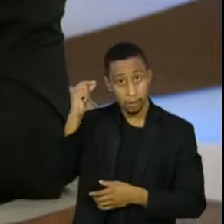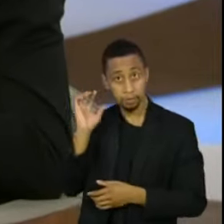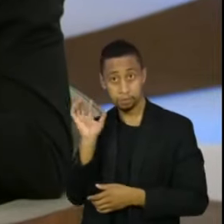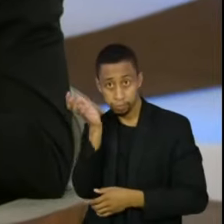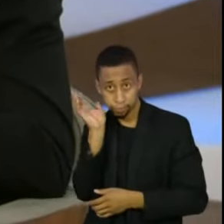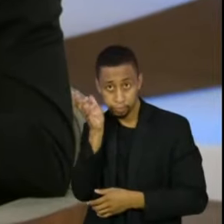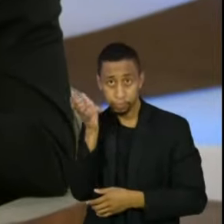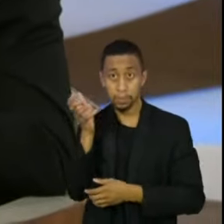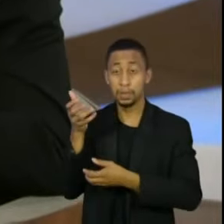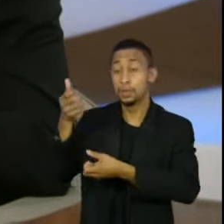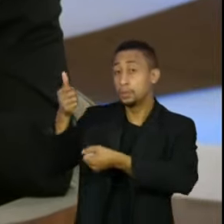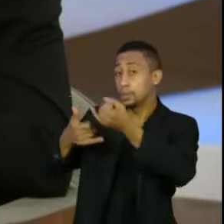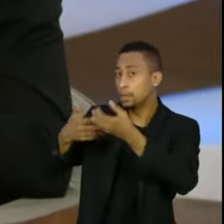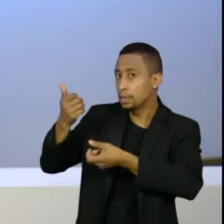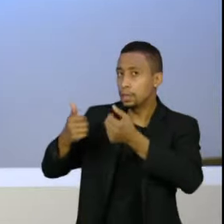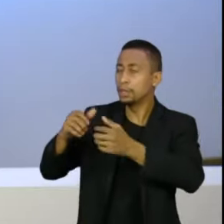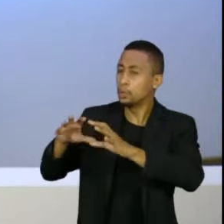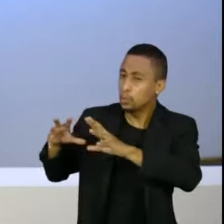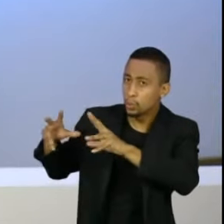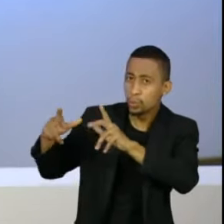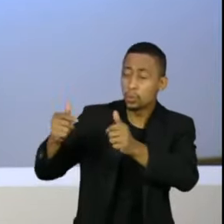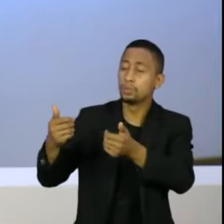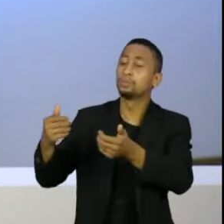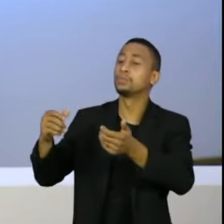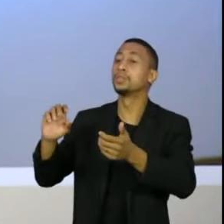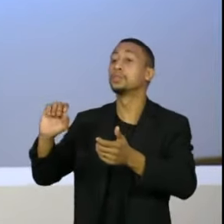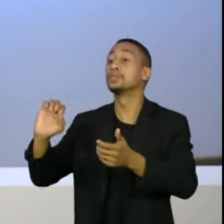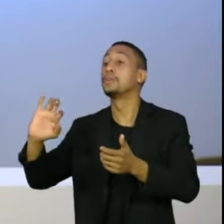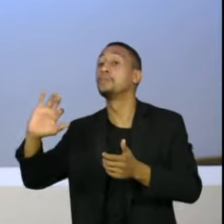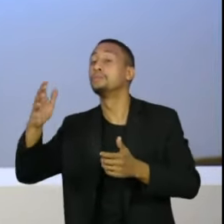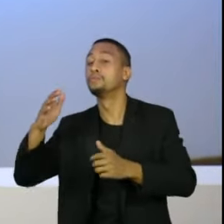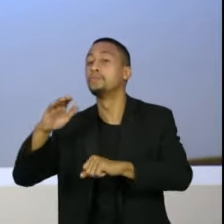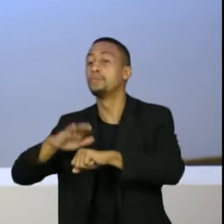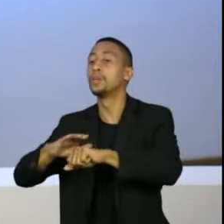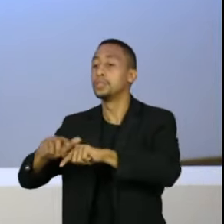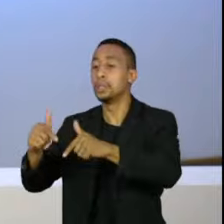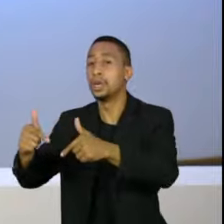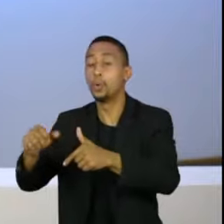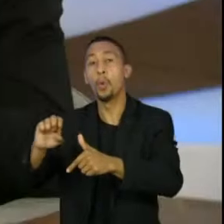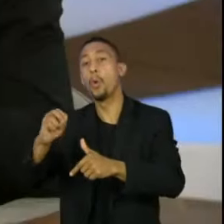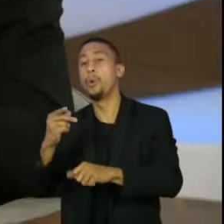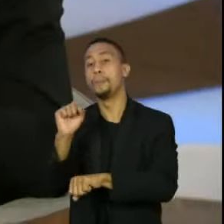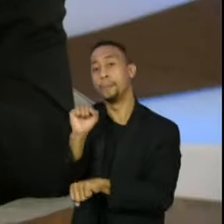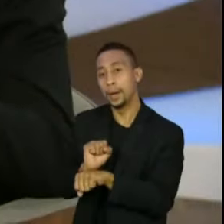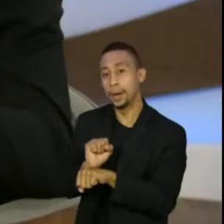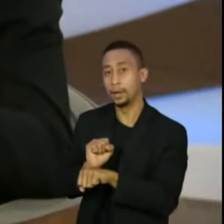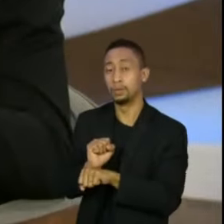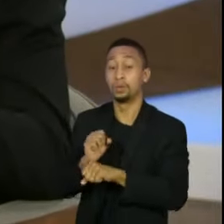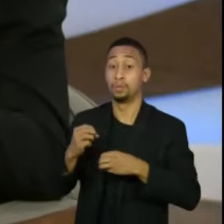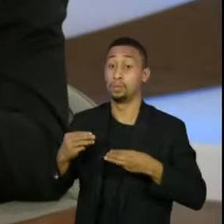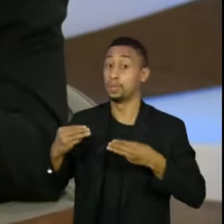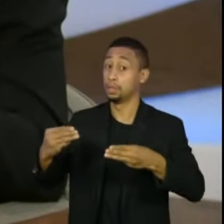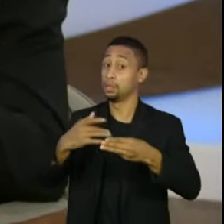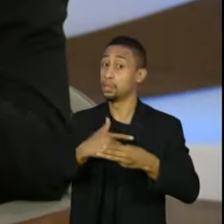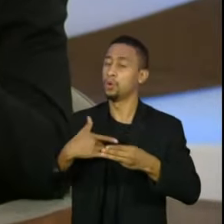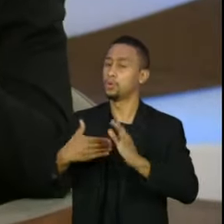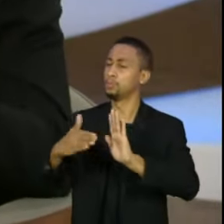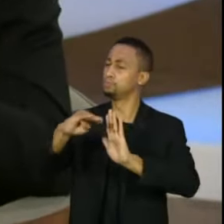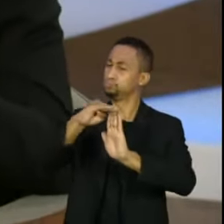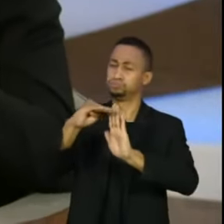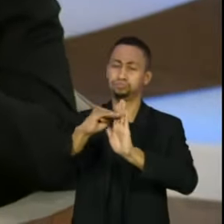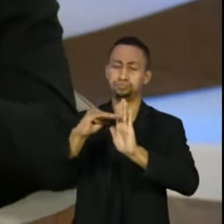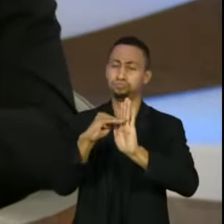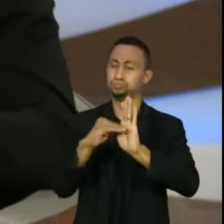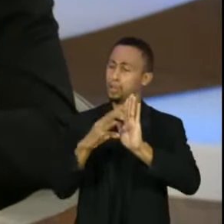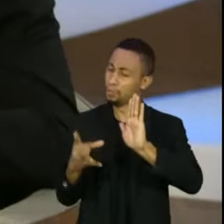aos senadores tudo que estava sendo feito ou que não estava sendo feito também pelo Ministério da Saúde. E na quinta-feira próxima terá a